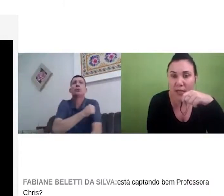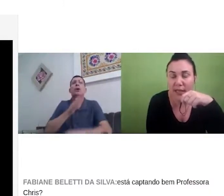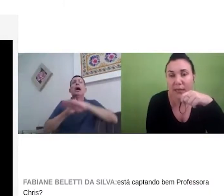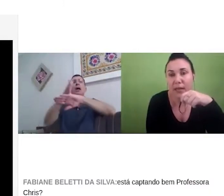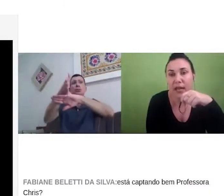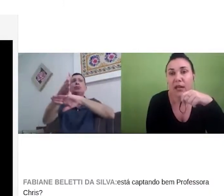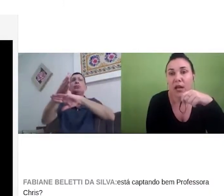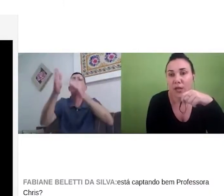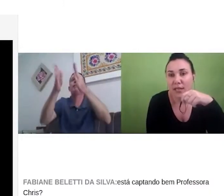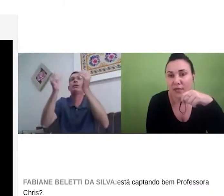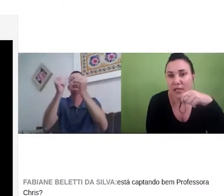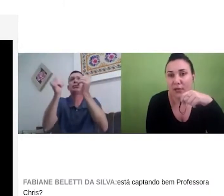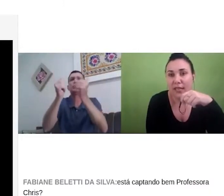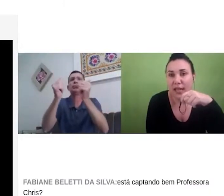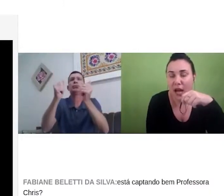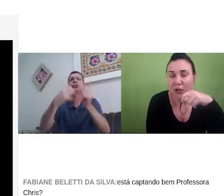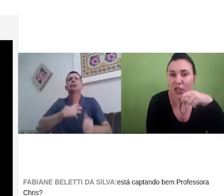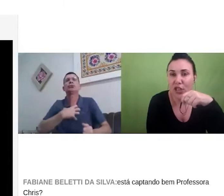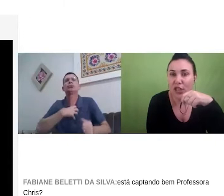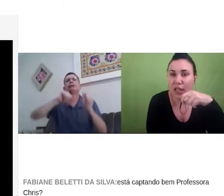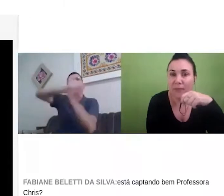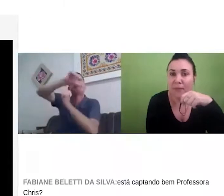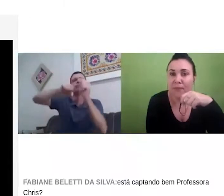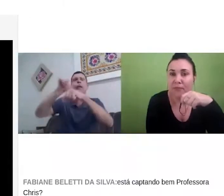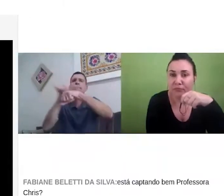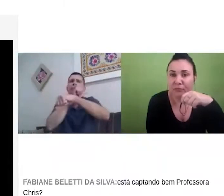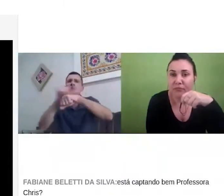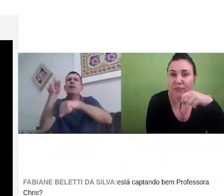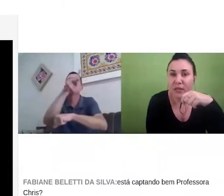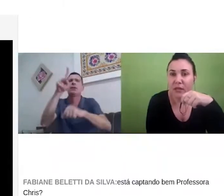então a gente consegue trabalhar com essa visão lateral que a gente tem,